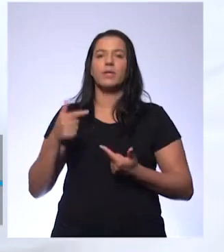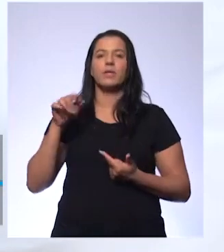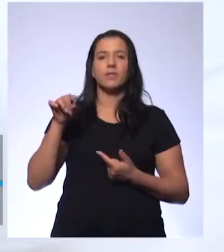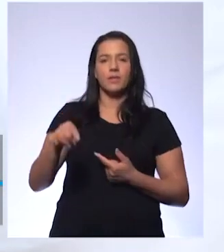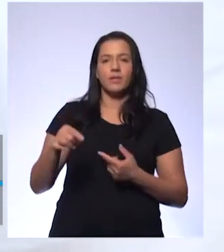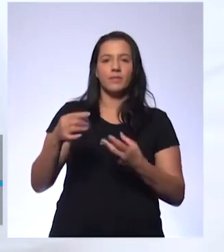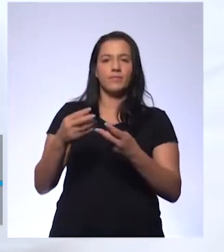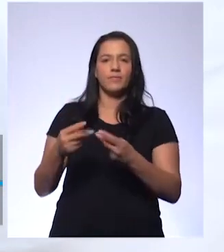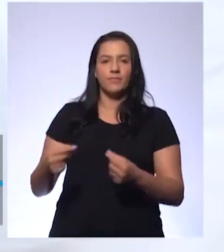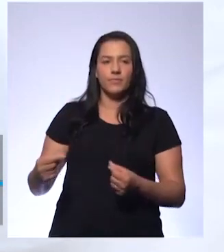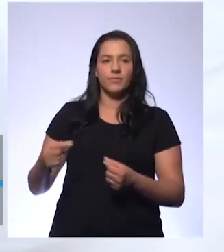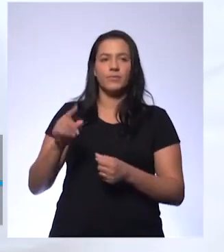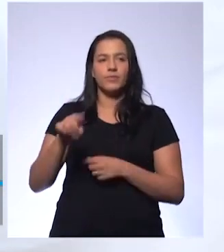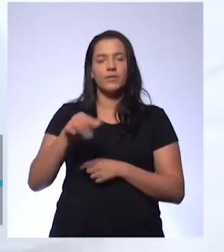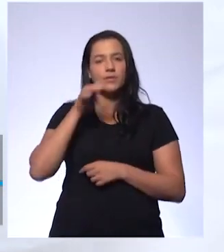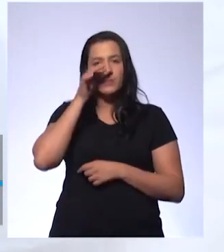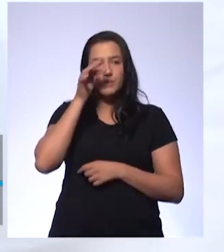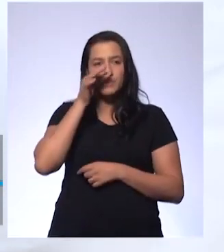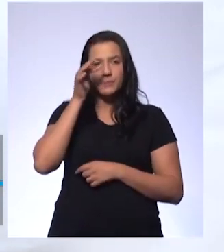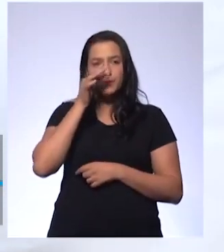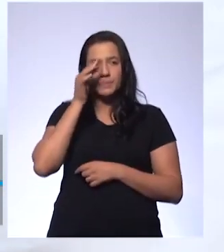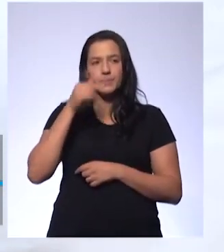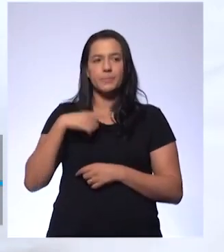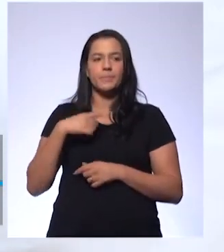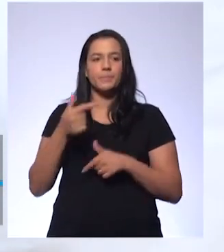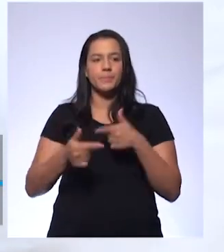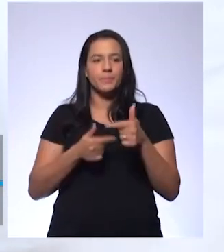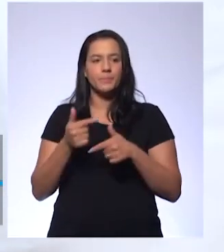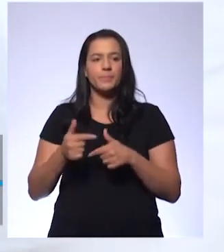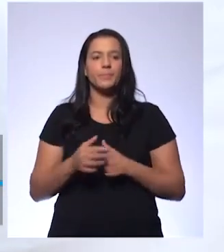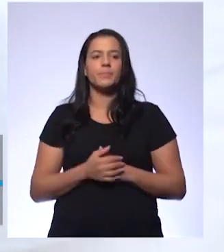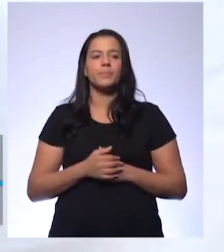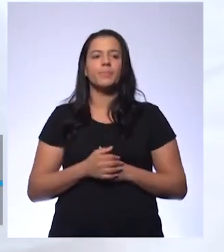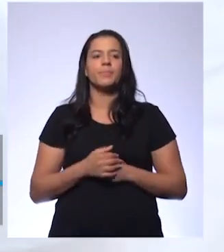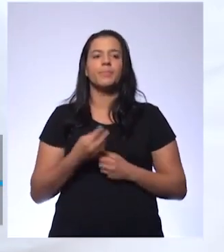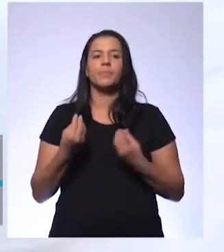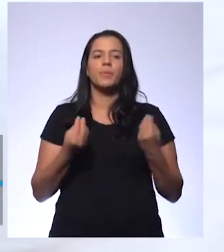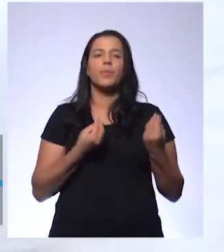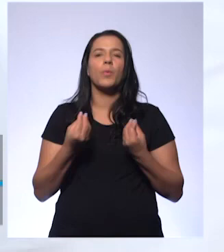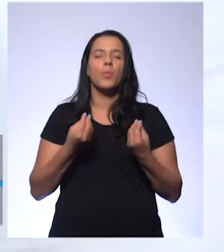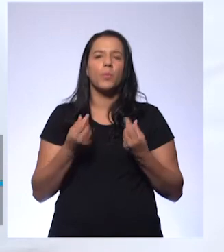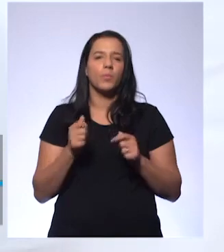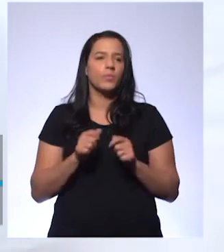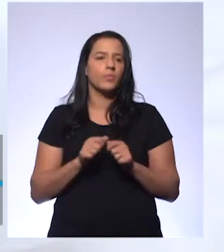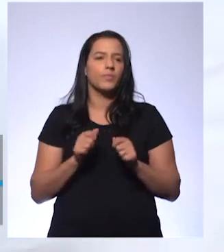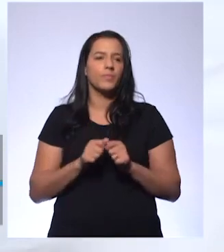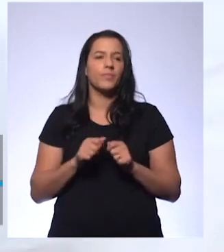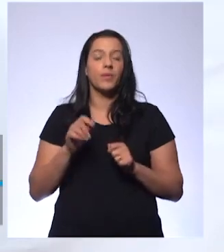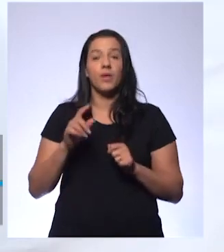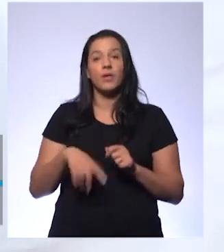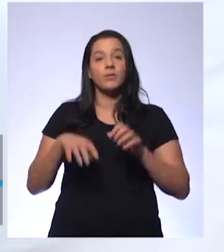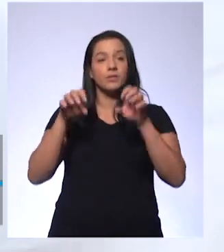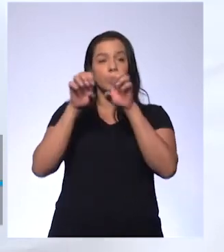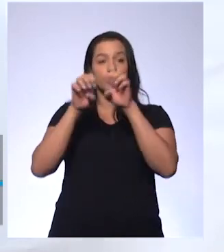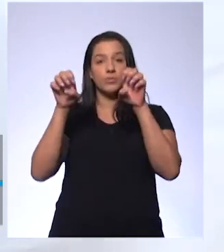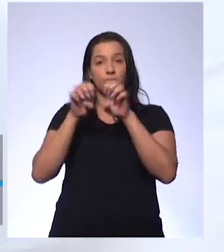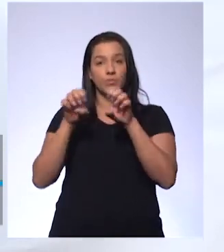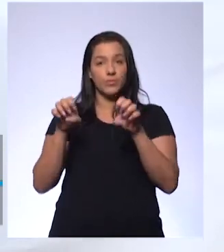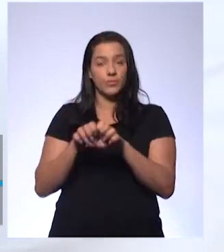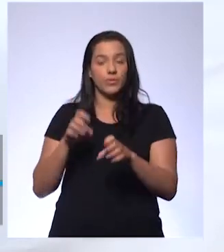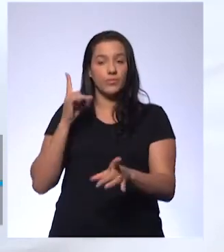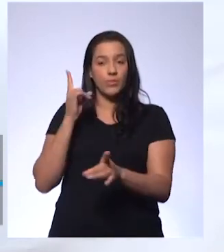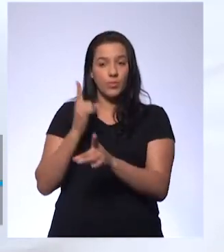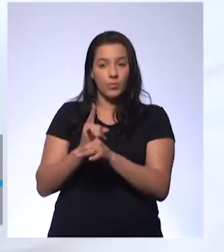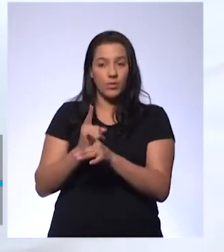mestrado, até mostrei numa aula para vocês, lá o meu trabalhinho e tal. Então, como é que eu fazia? pela estrutura que eu encontrava no fóssil,